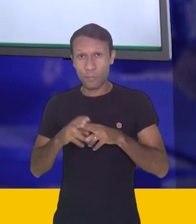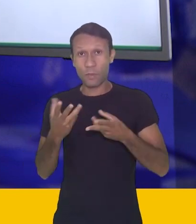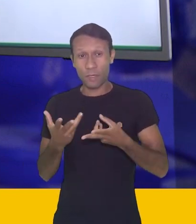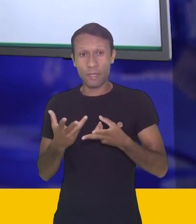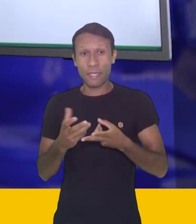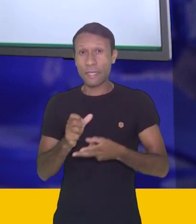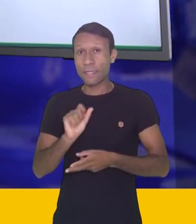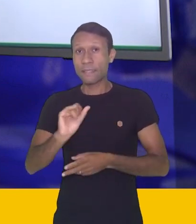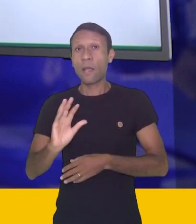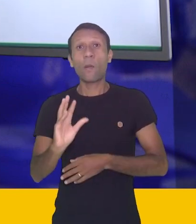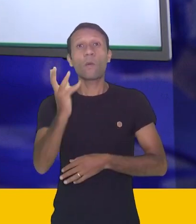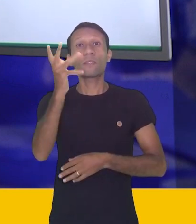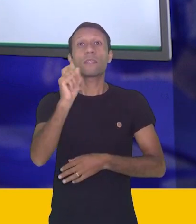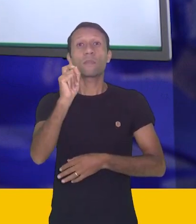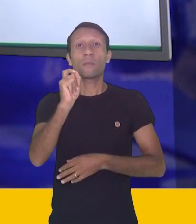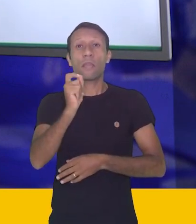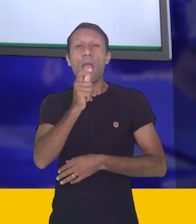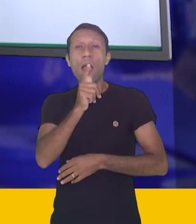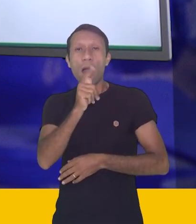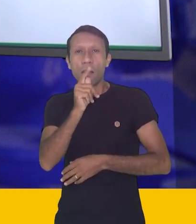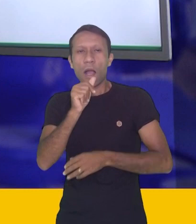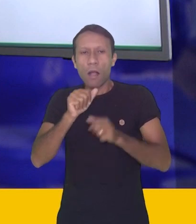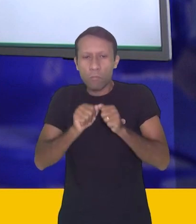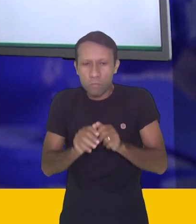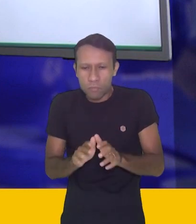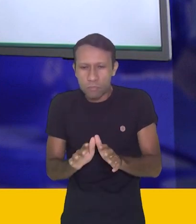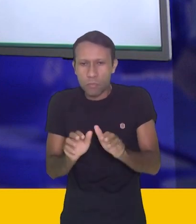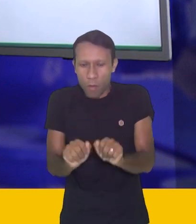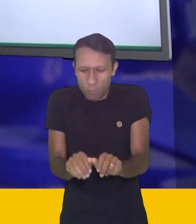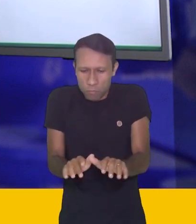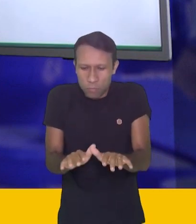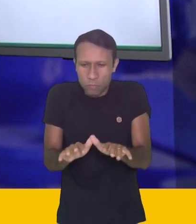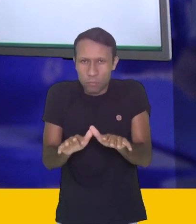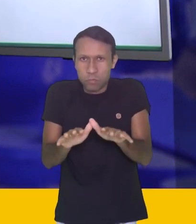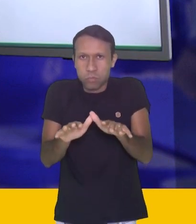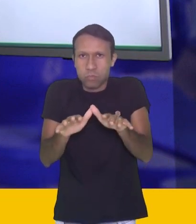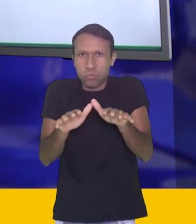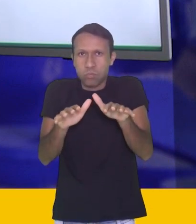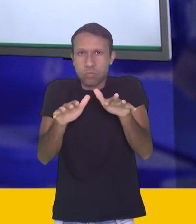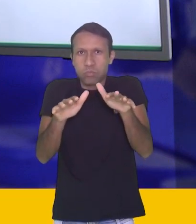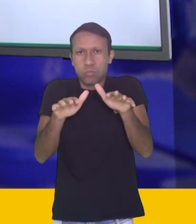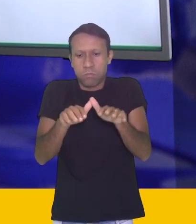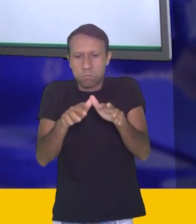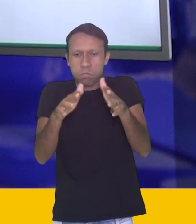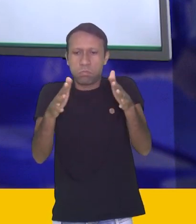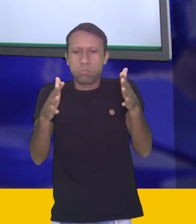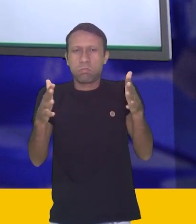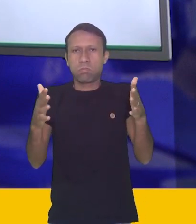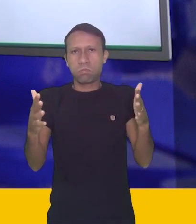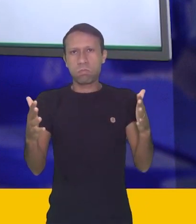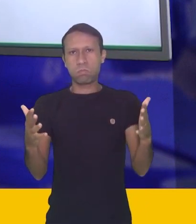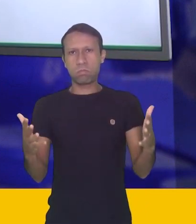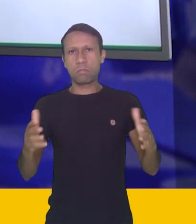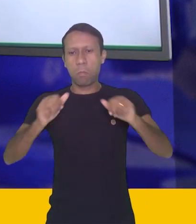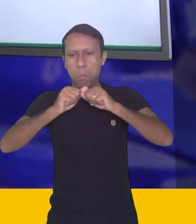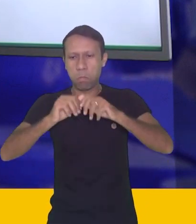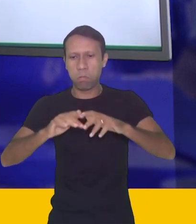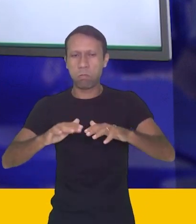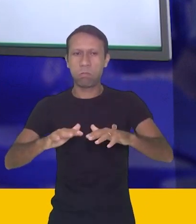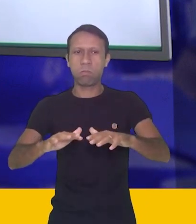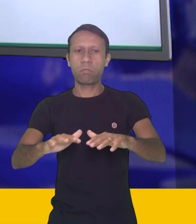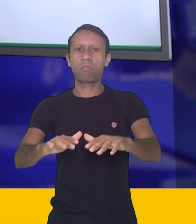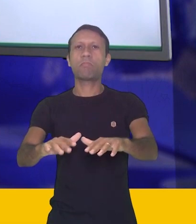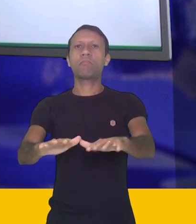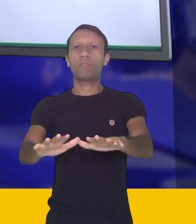quando ocorrem as enchentes, né? As chuvas de maior intensidade, o é que nós vamos perceber? O rio vai ocupar o seu lugar de